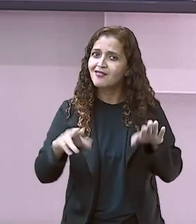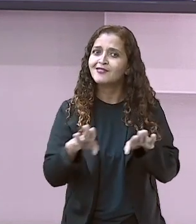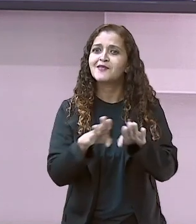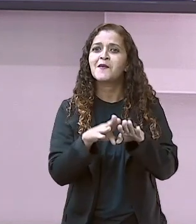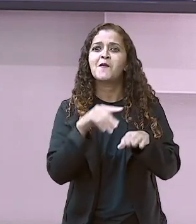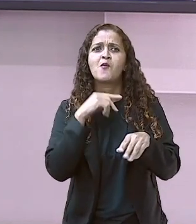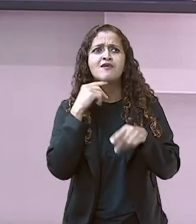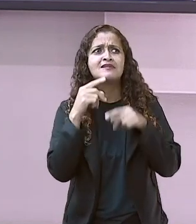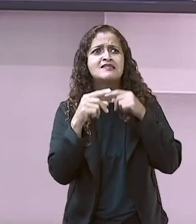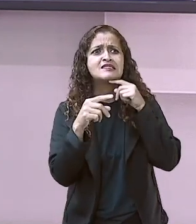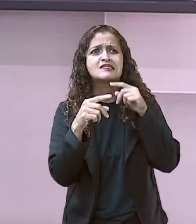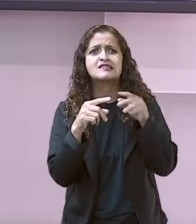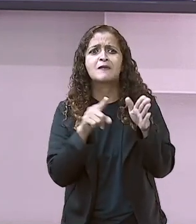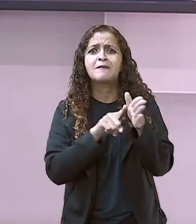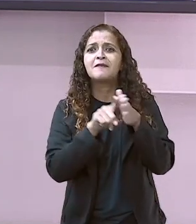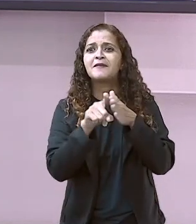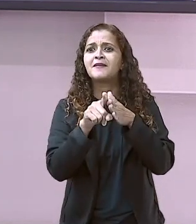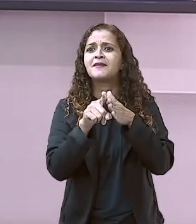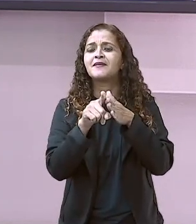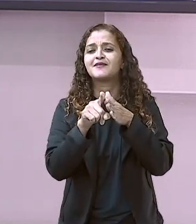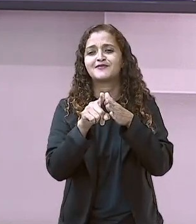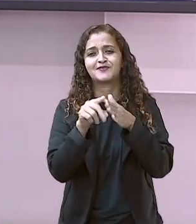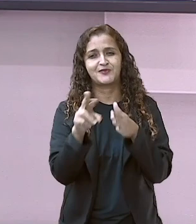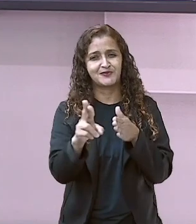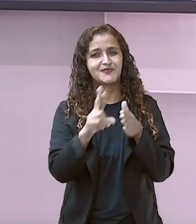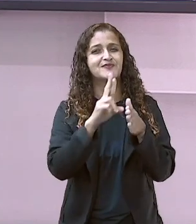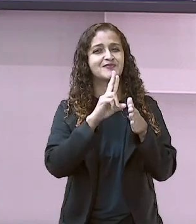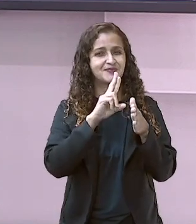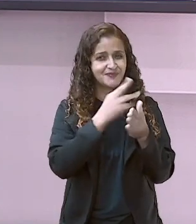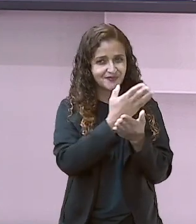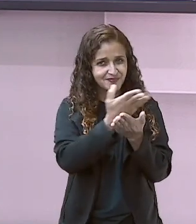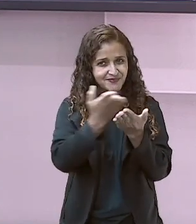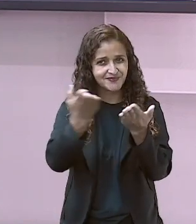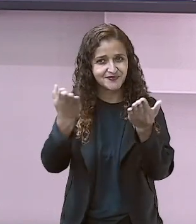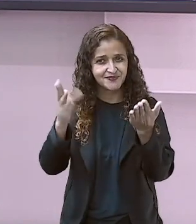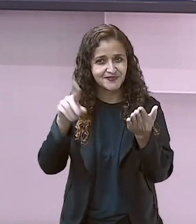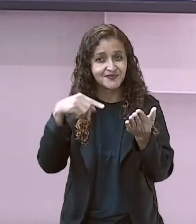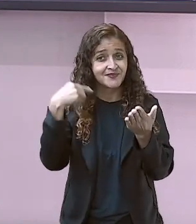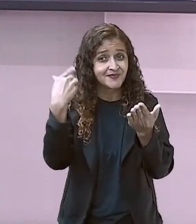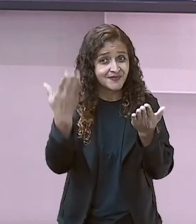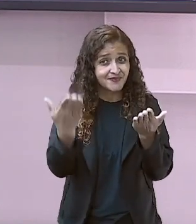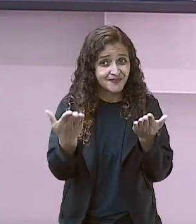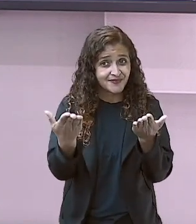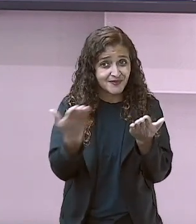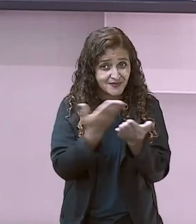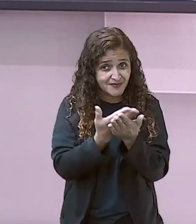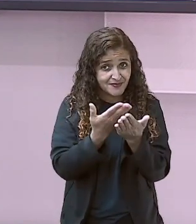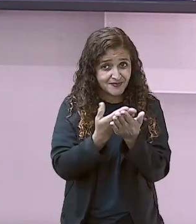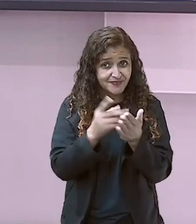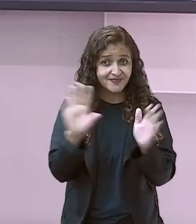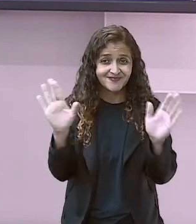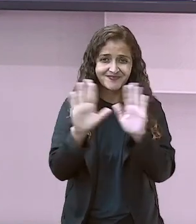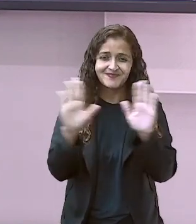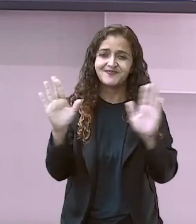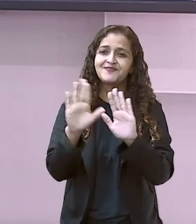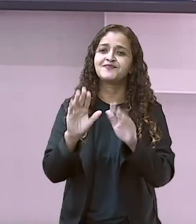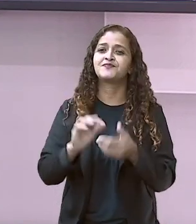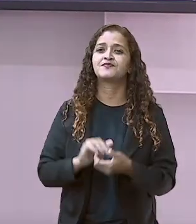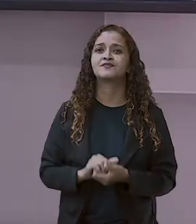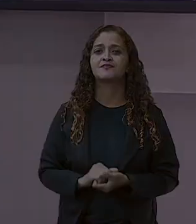que você não tenha entendido. Tá bom? Tchau. Até a próxima. Aguardo vocês. Tchau.